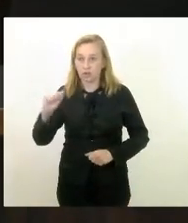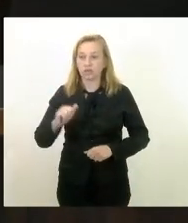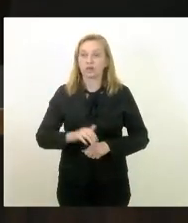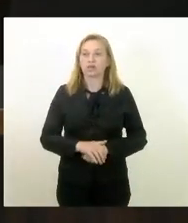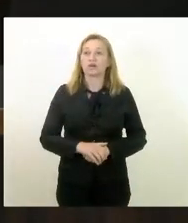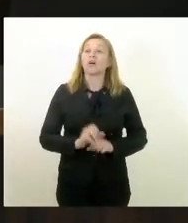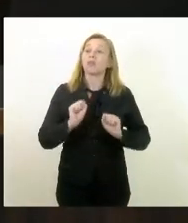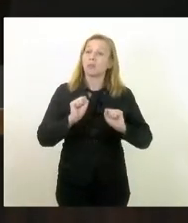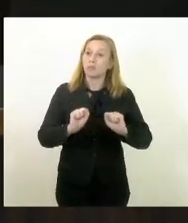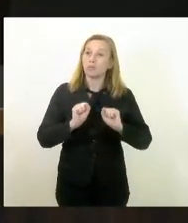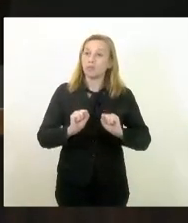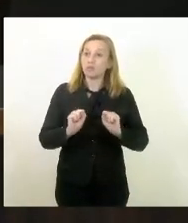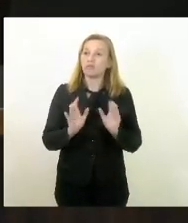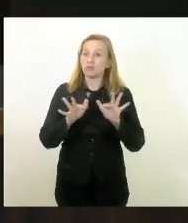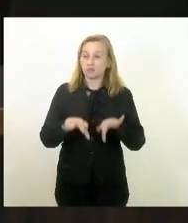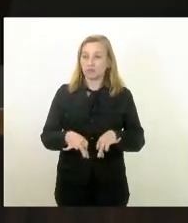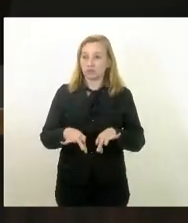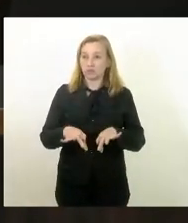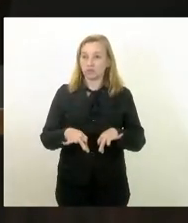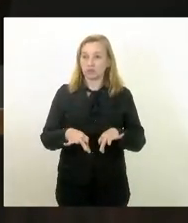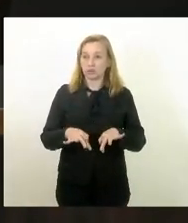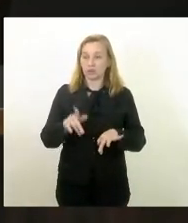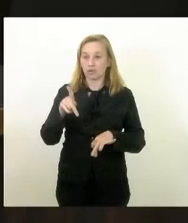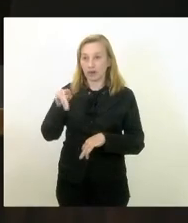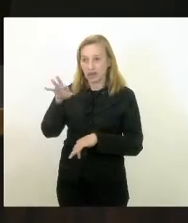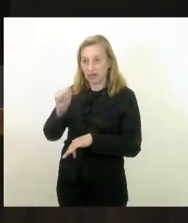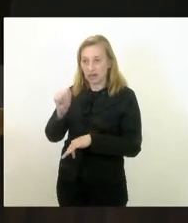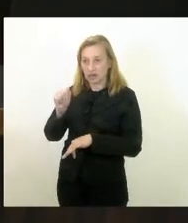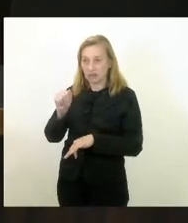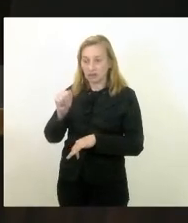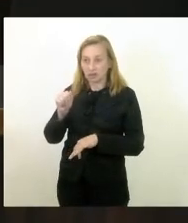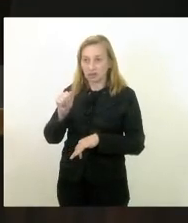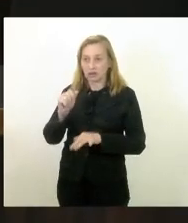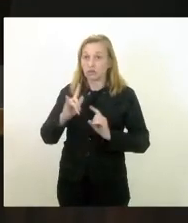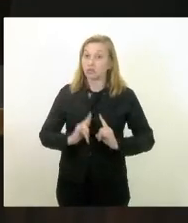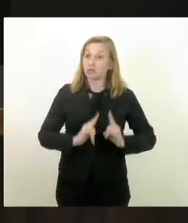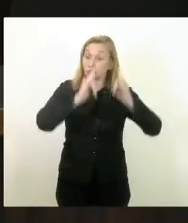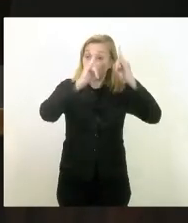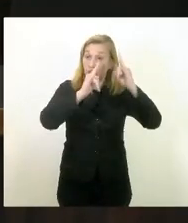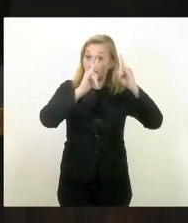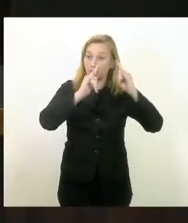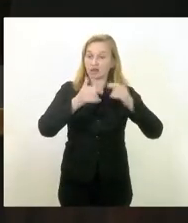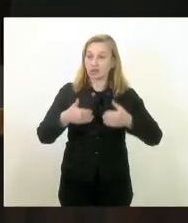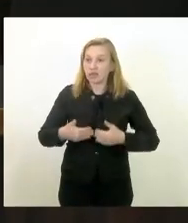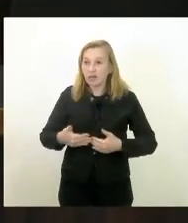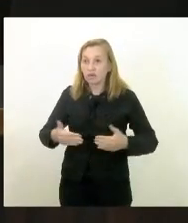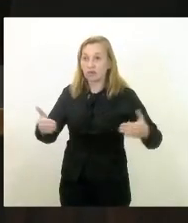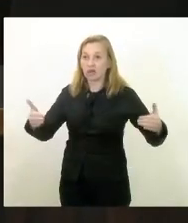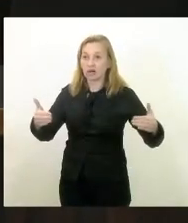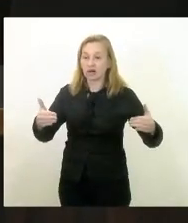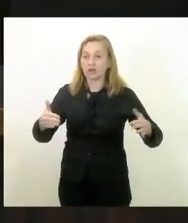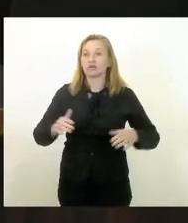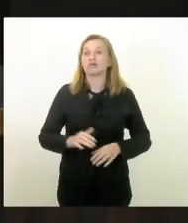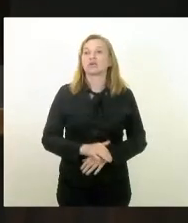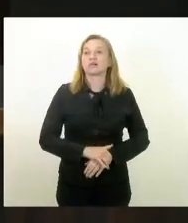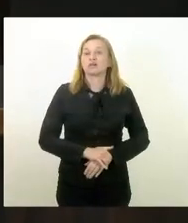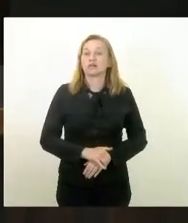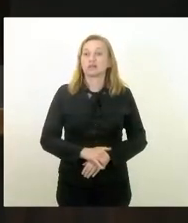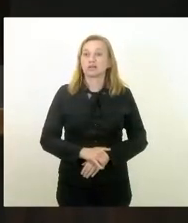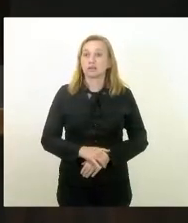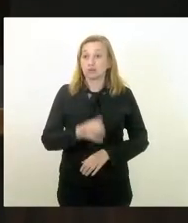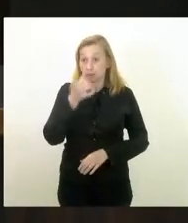para que a gente possa descerrar a placa do prédio vamos inaugurar simbolicamente o prédio